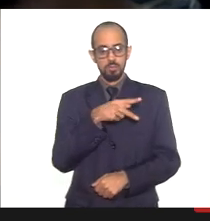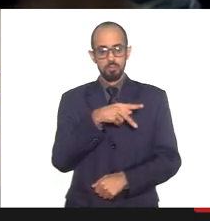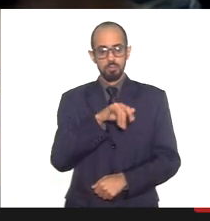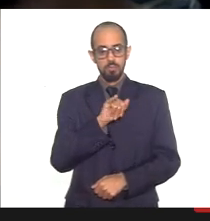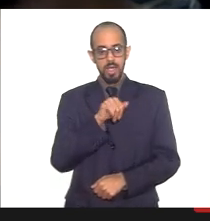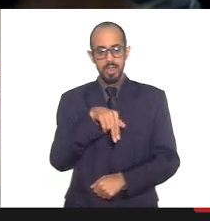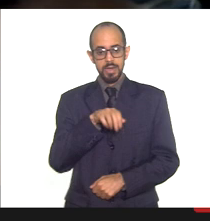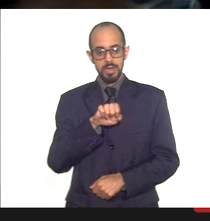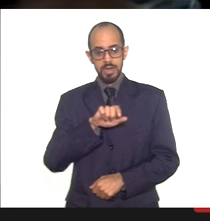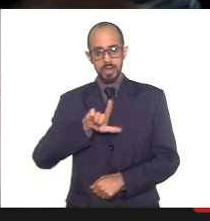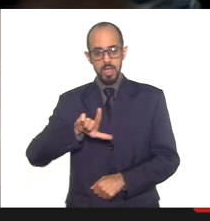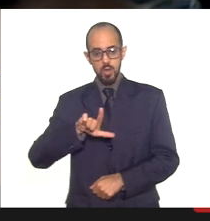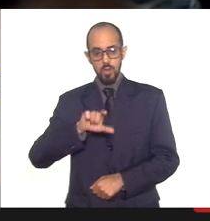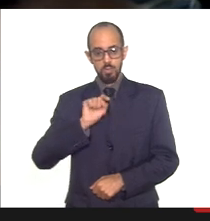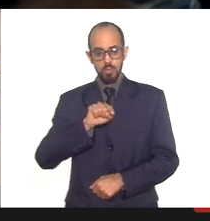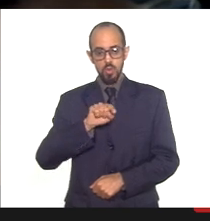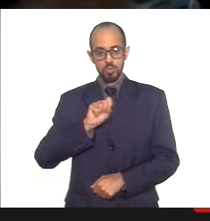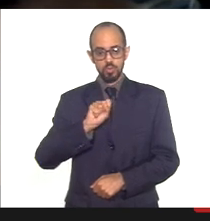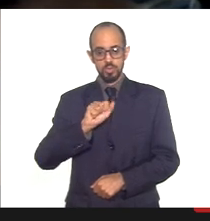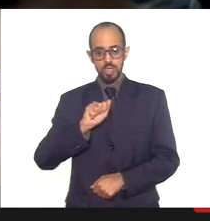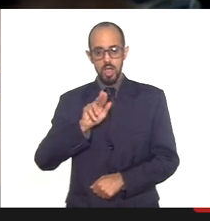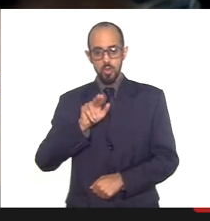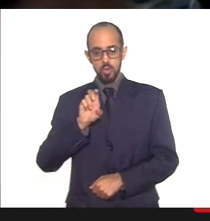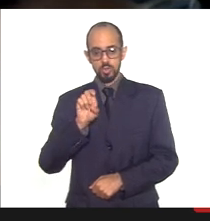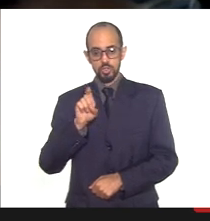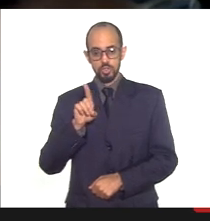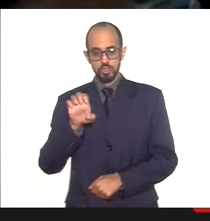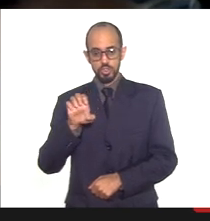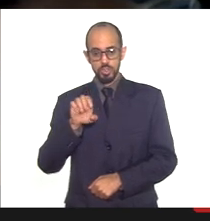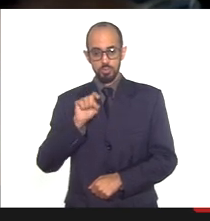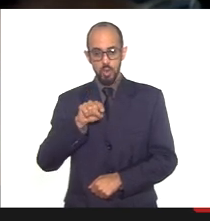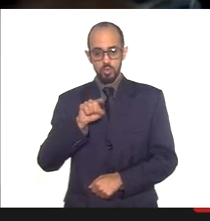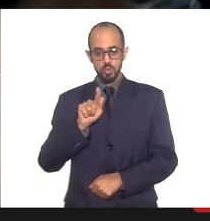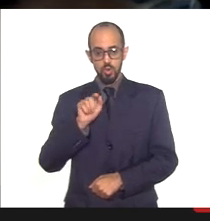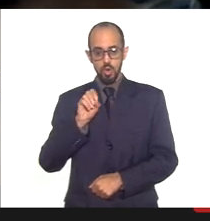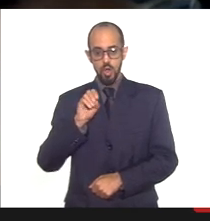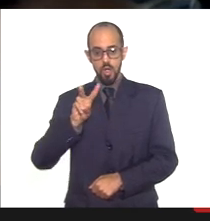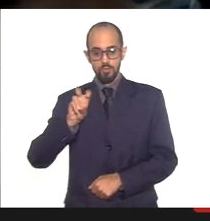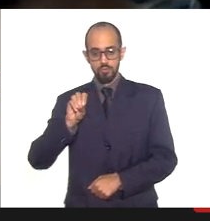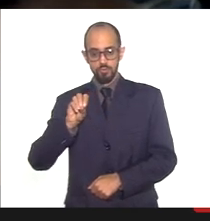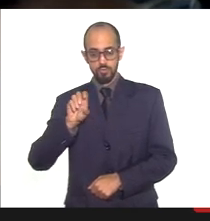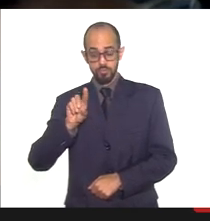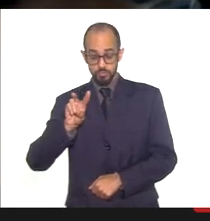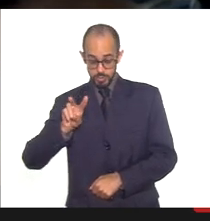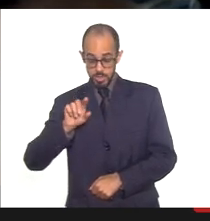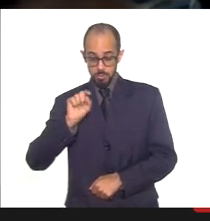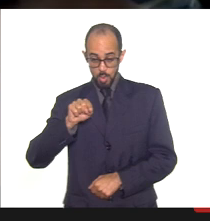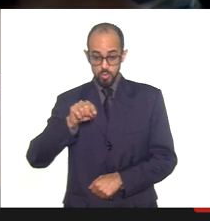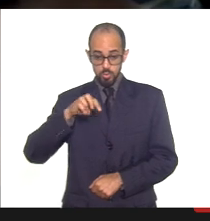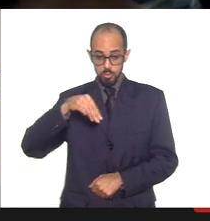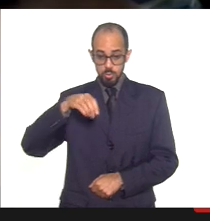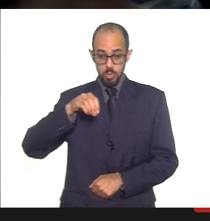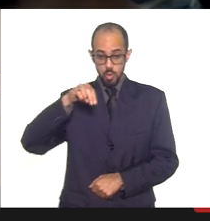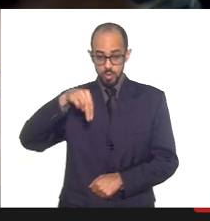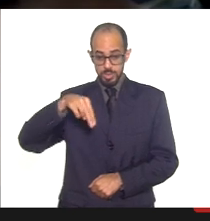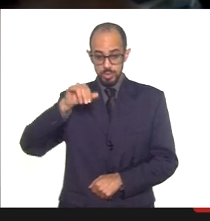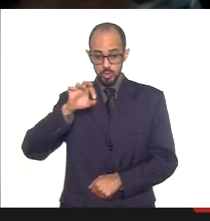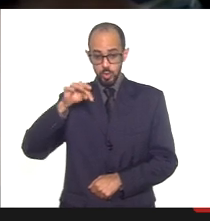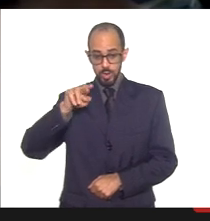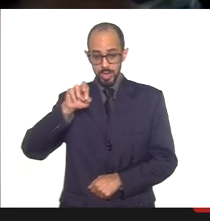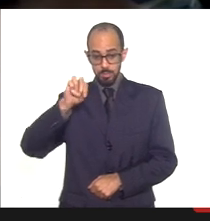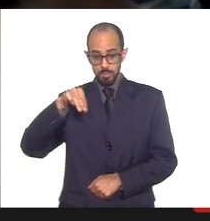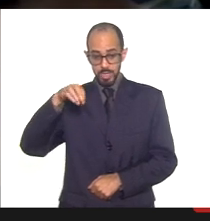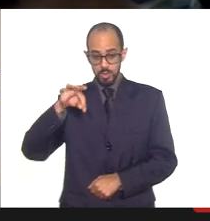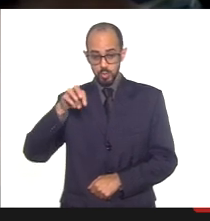.saude.rj.gov.br barra monitoramento barra Covid-19 e nas publicações